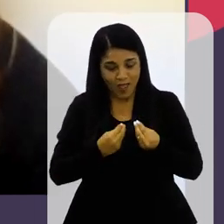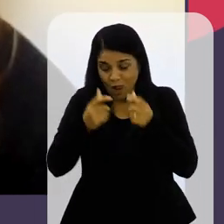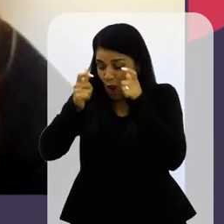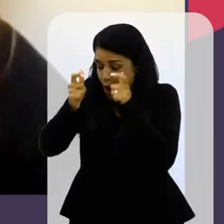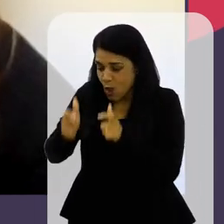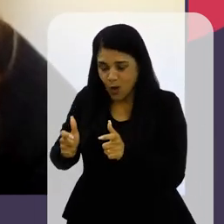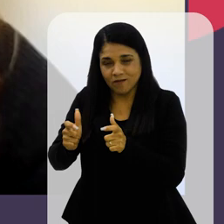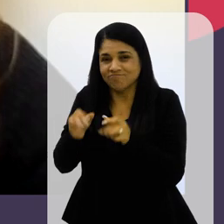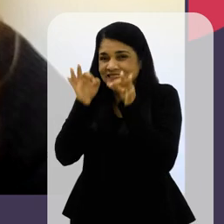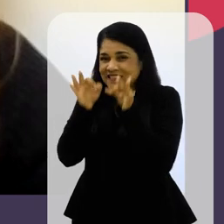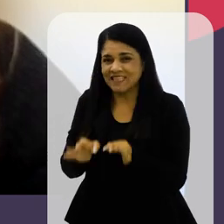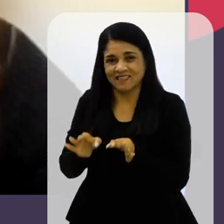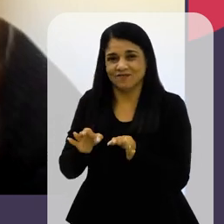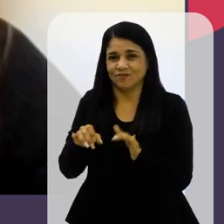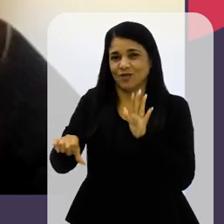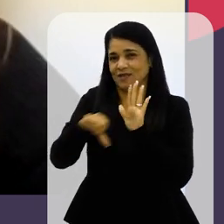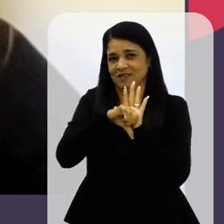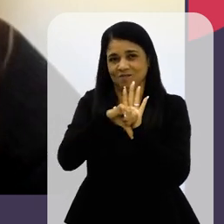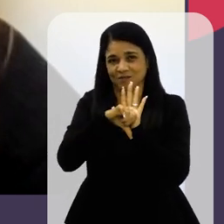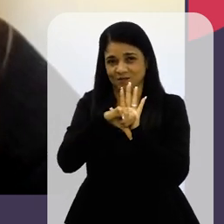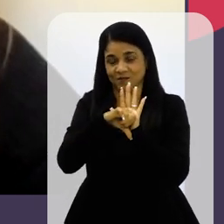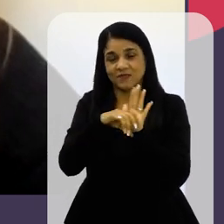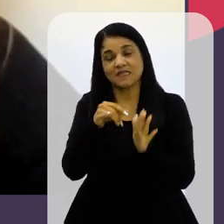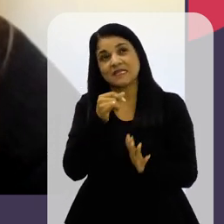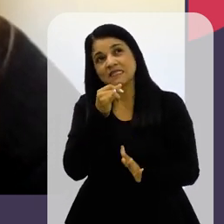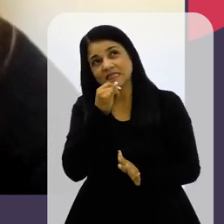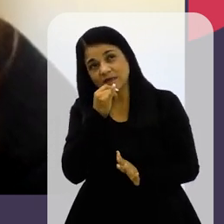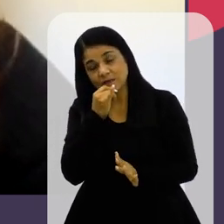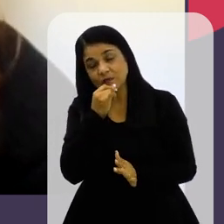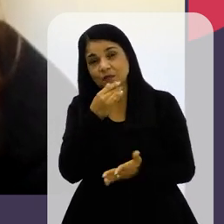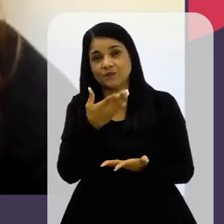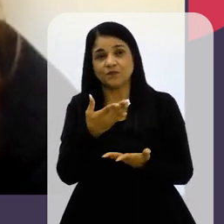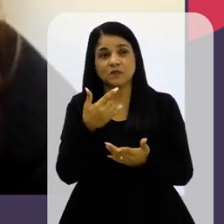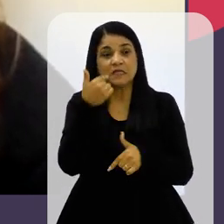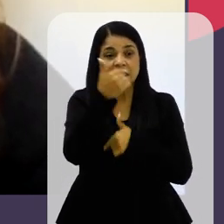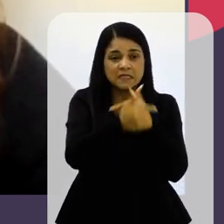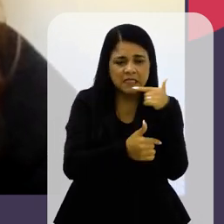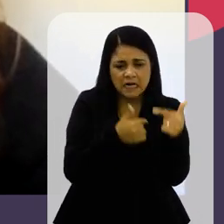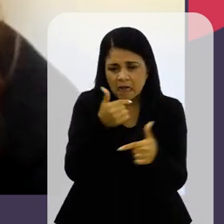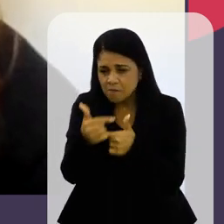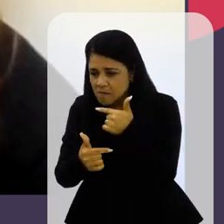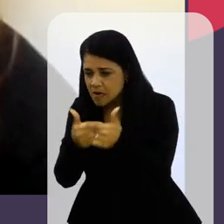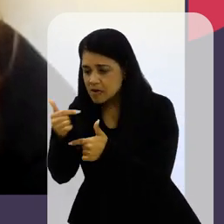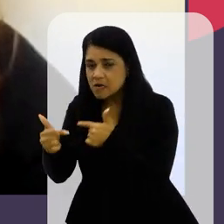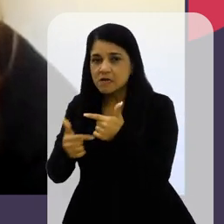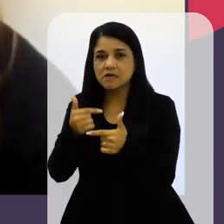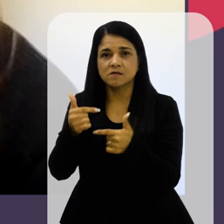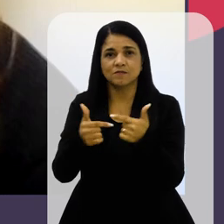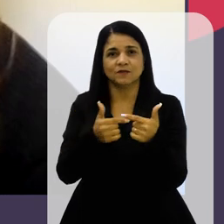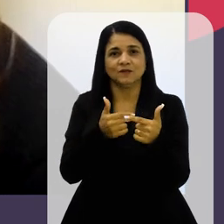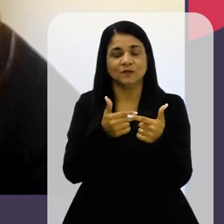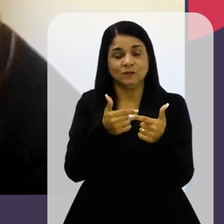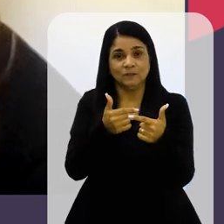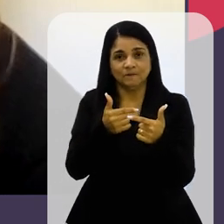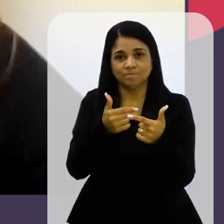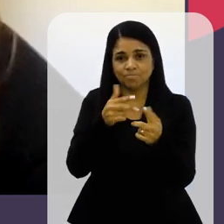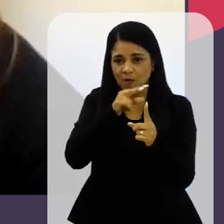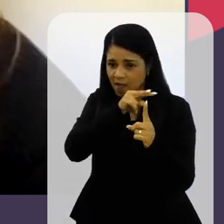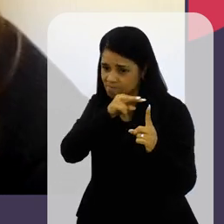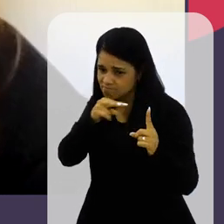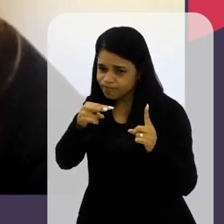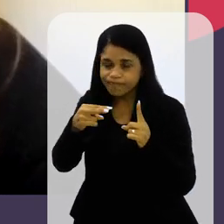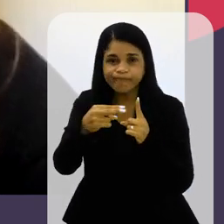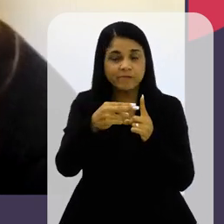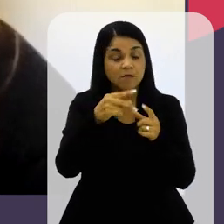A localização Exata Do crime Por exemplo Então a gente Teve que Trabalhar Com uma Esfera Um pouco Maior